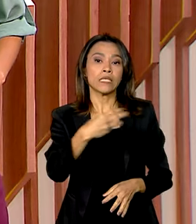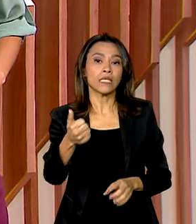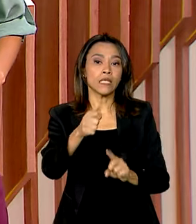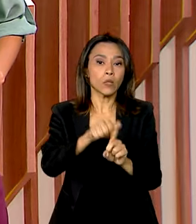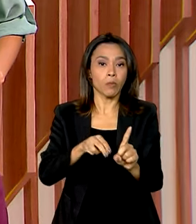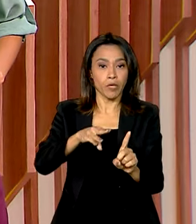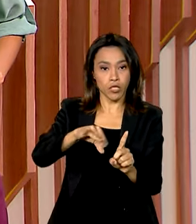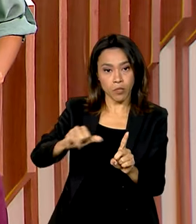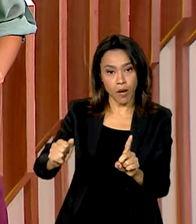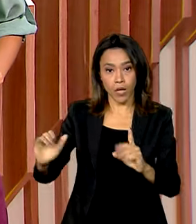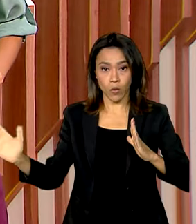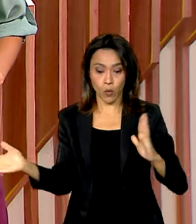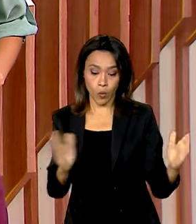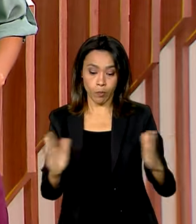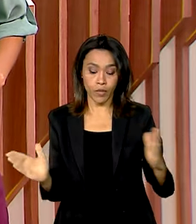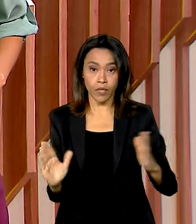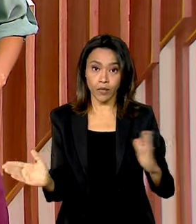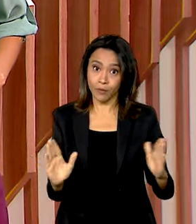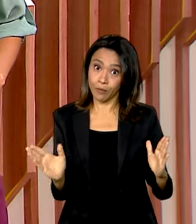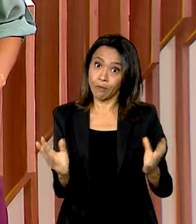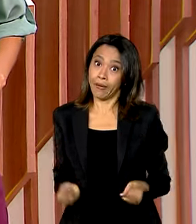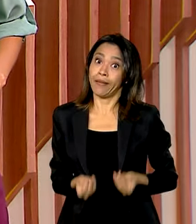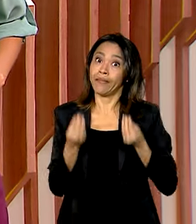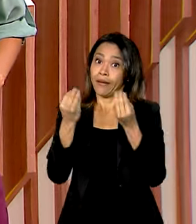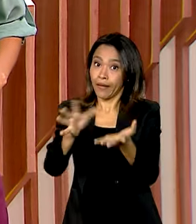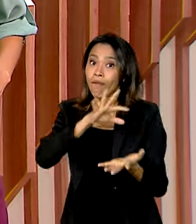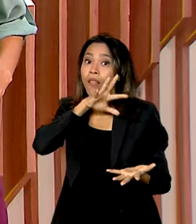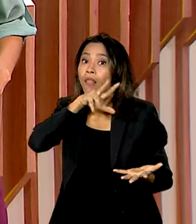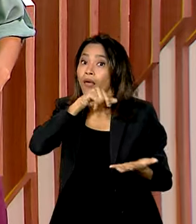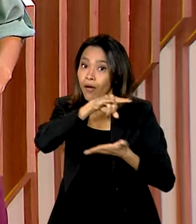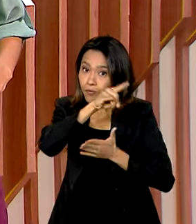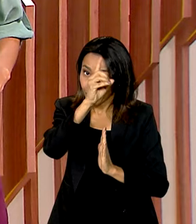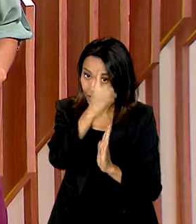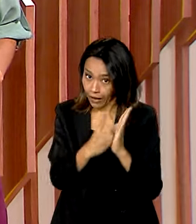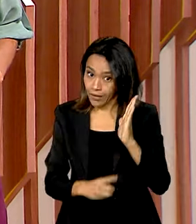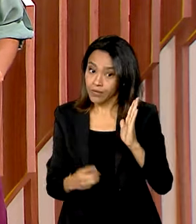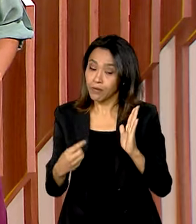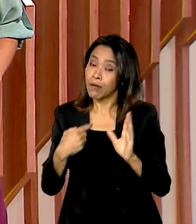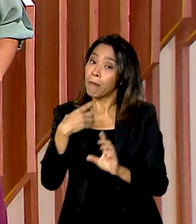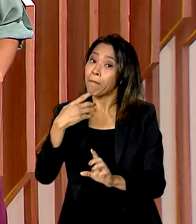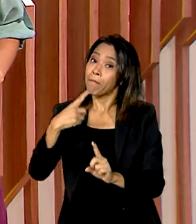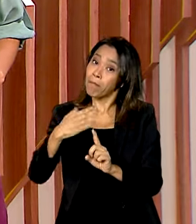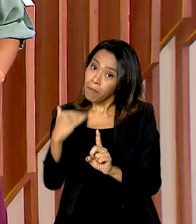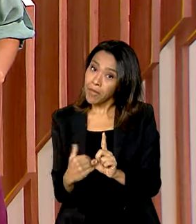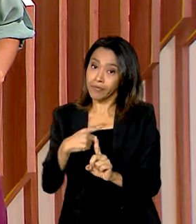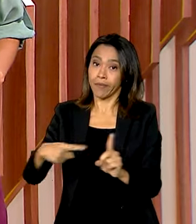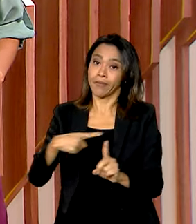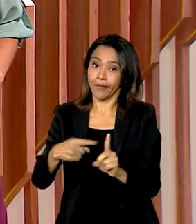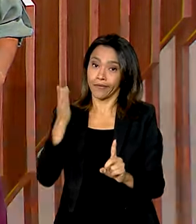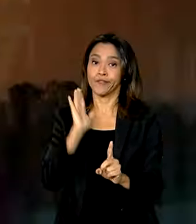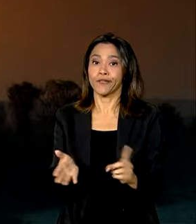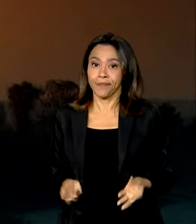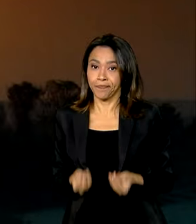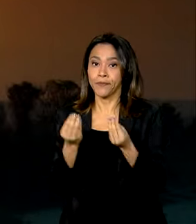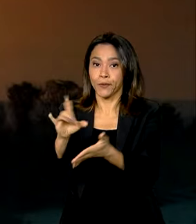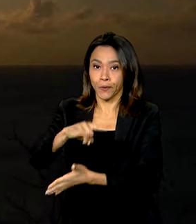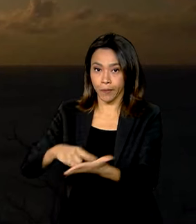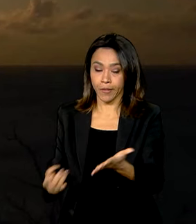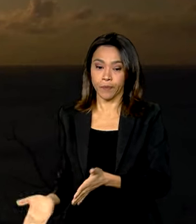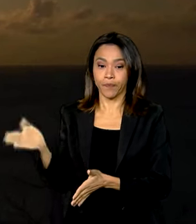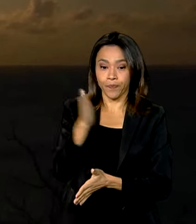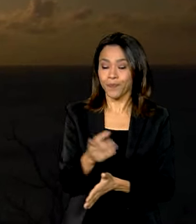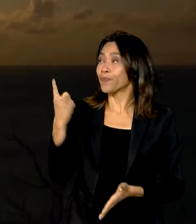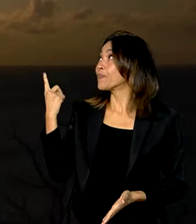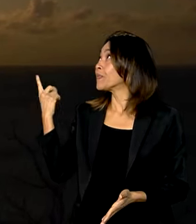prazo para entrega do imposto de renda. Até agora, menos da metade dos contribuintes enviou o documento. E turismo na alta